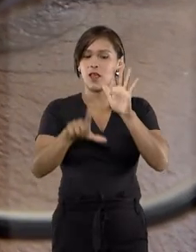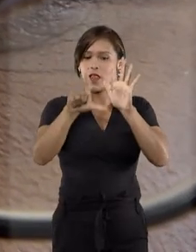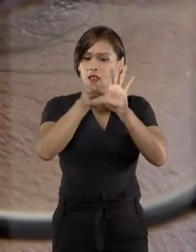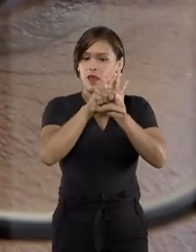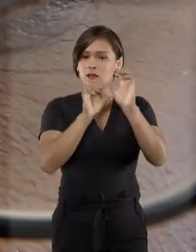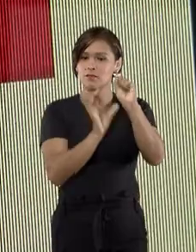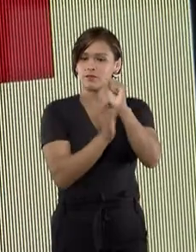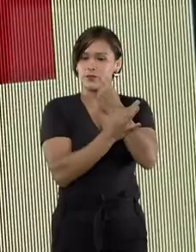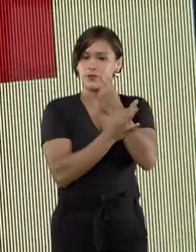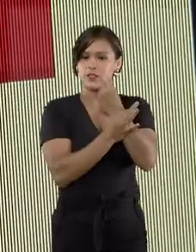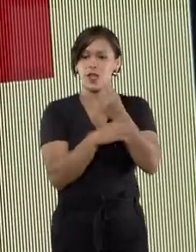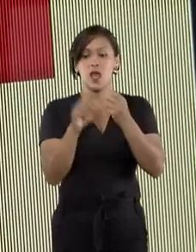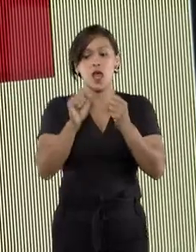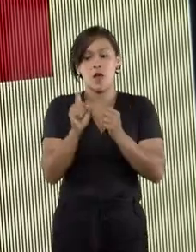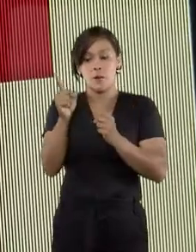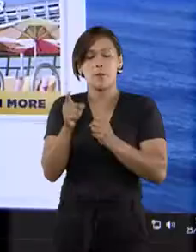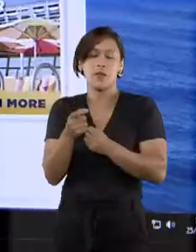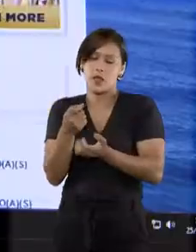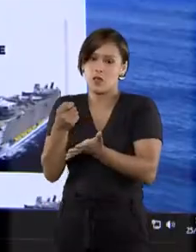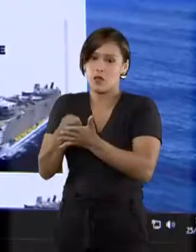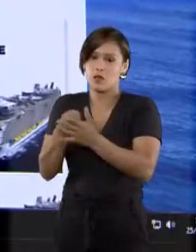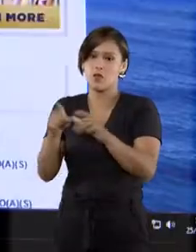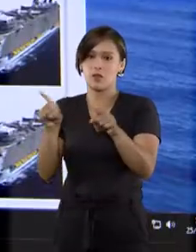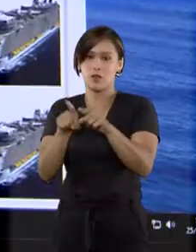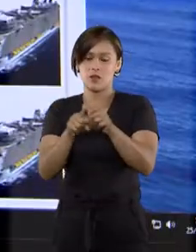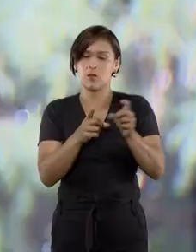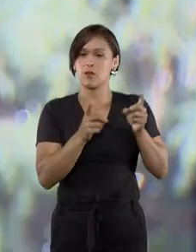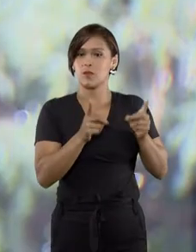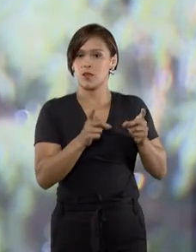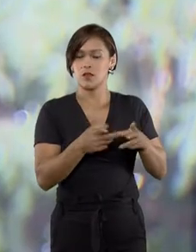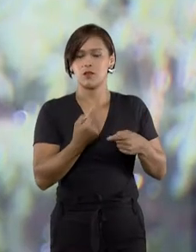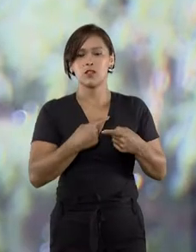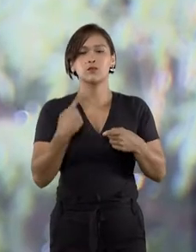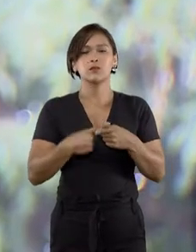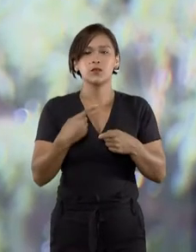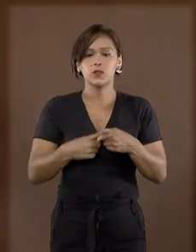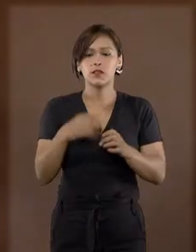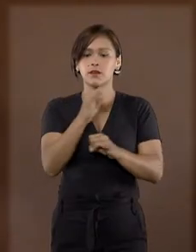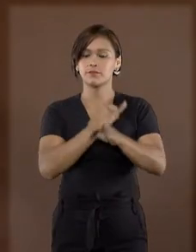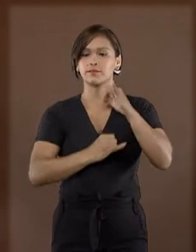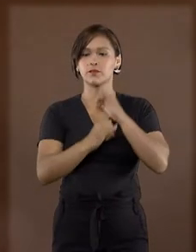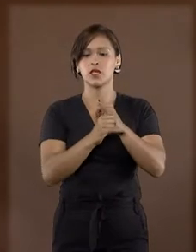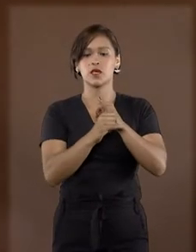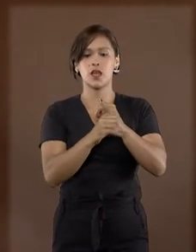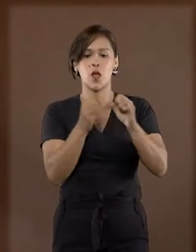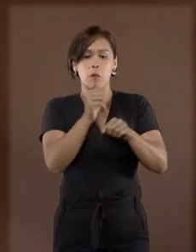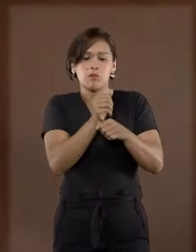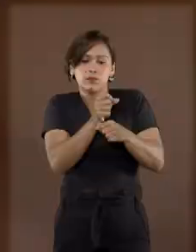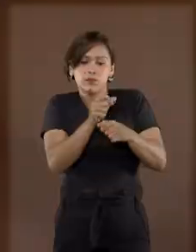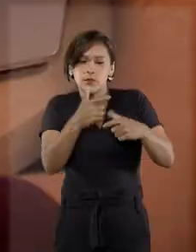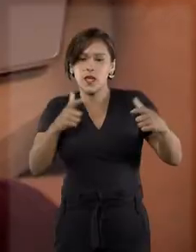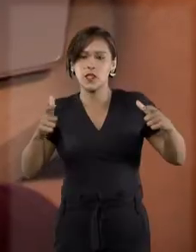garantir a segurança, tanto para quem compra, quanto para quem vende. Afinal de contas, a internet se tornou o maior e mais